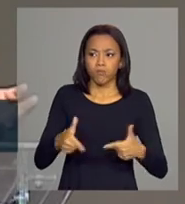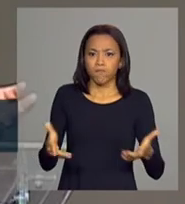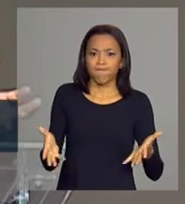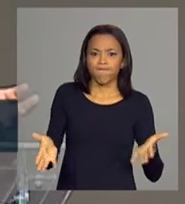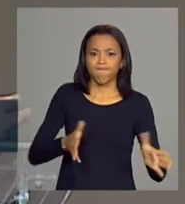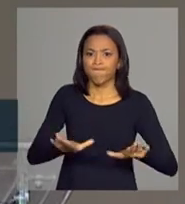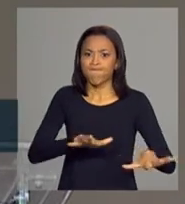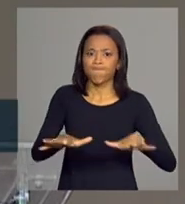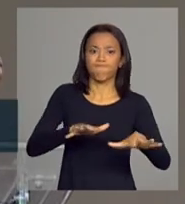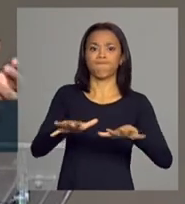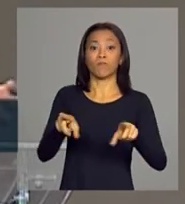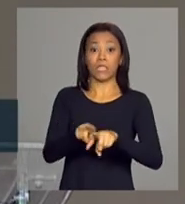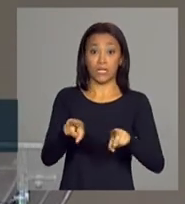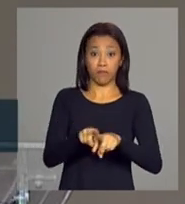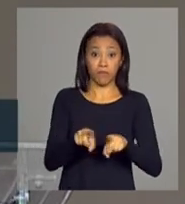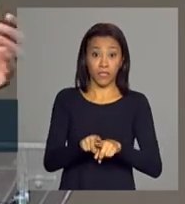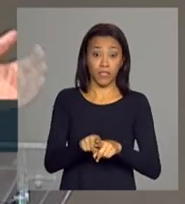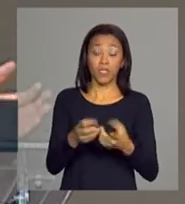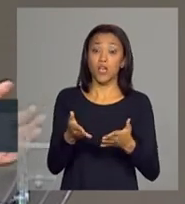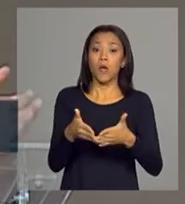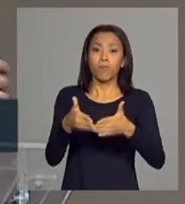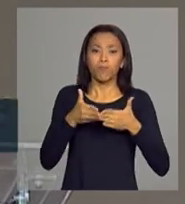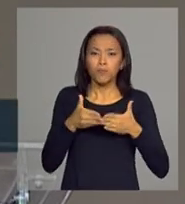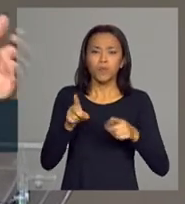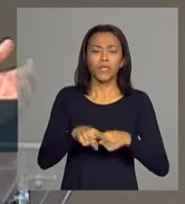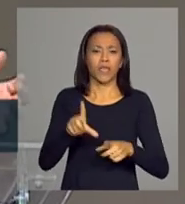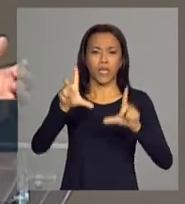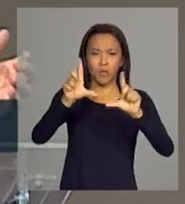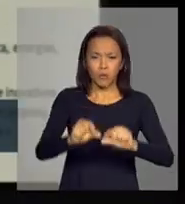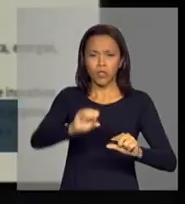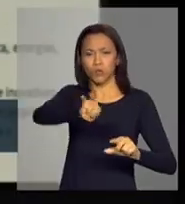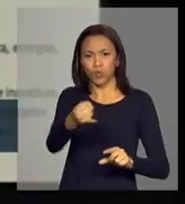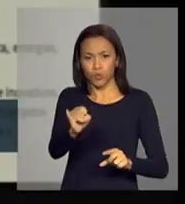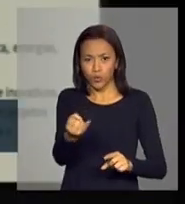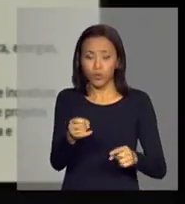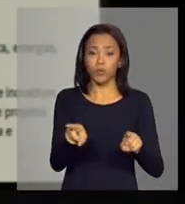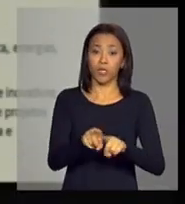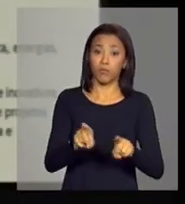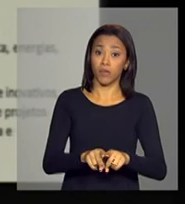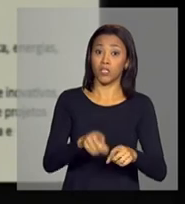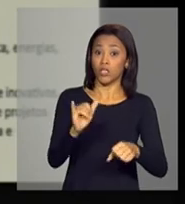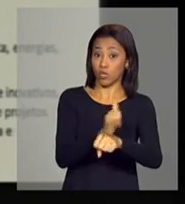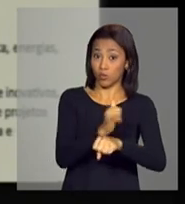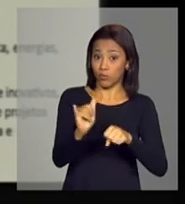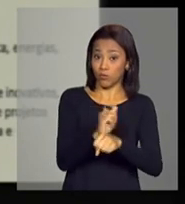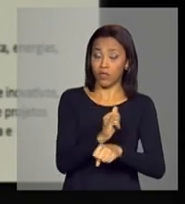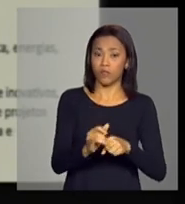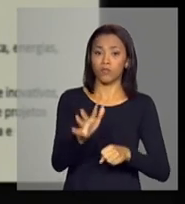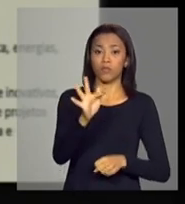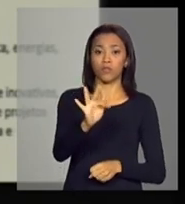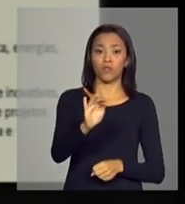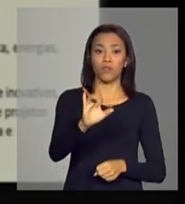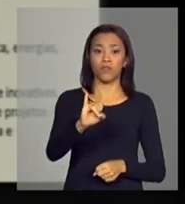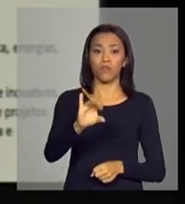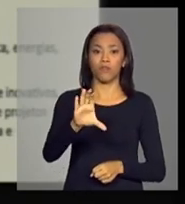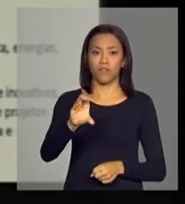mobilizando instrumentos monetários, reduzindo juros, instrumentos fiscais, instrumentos financeiros,